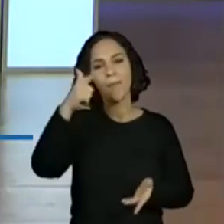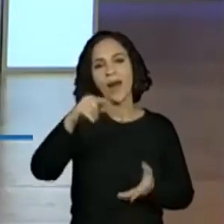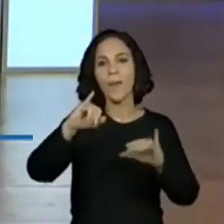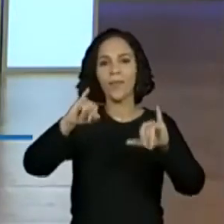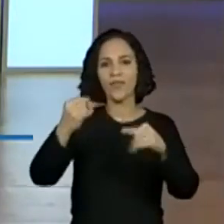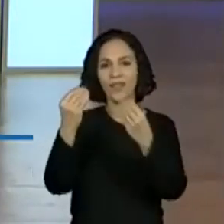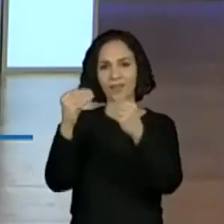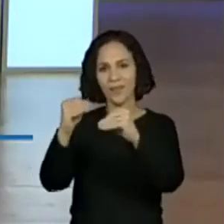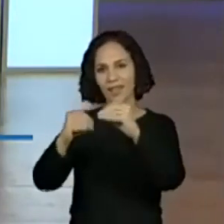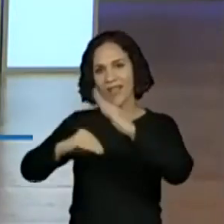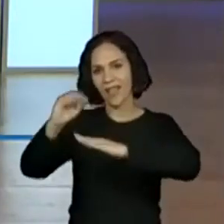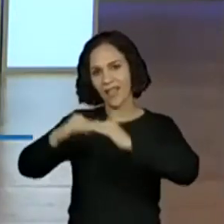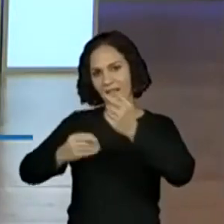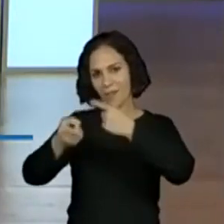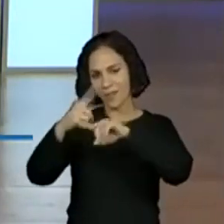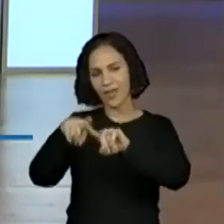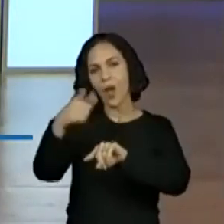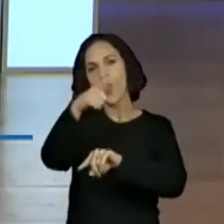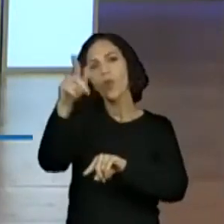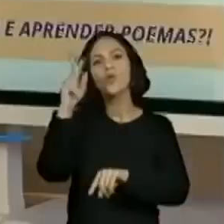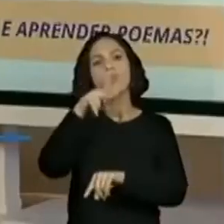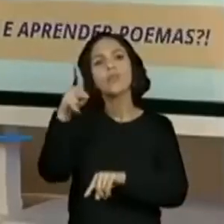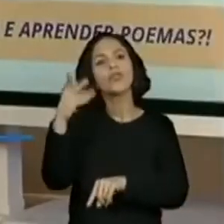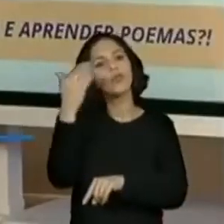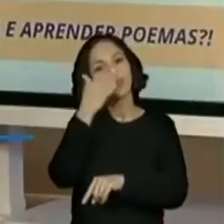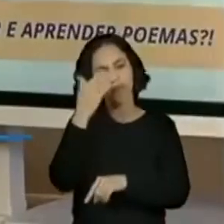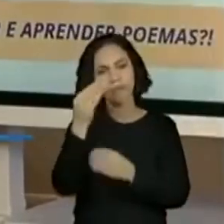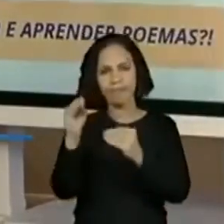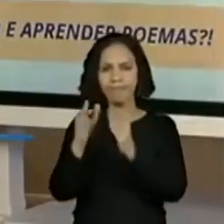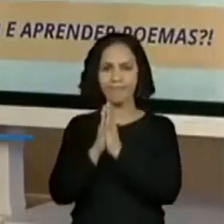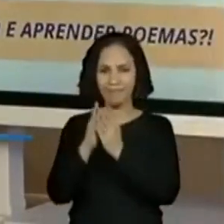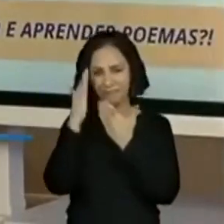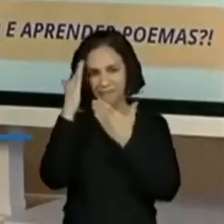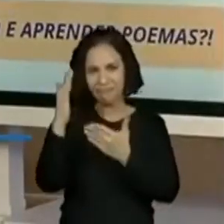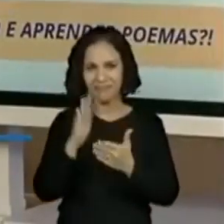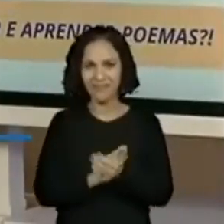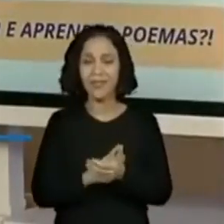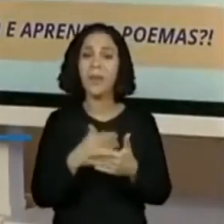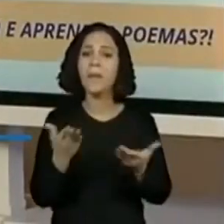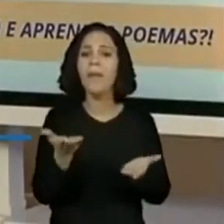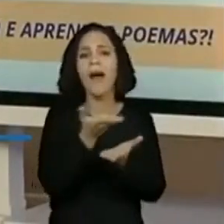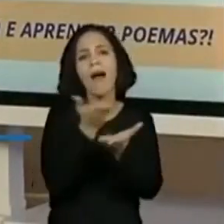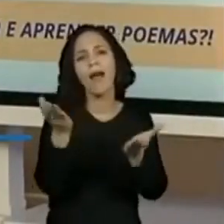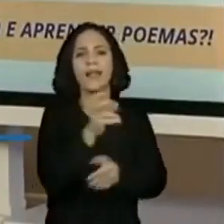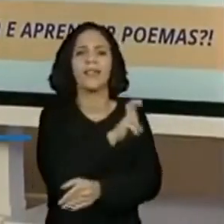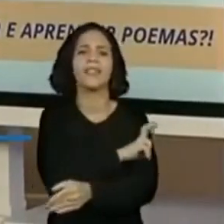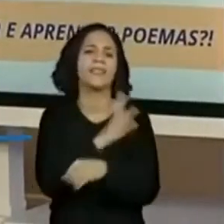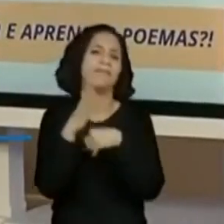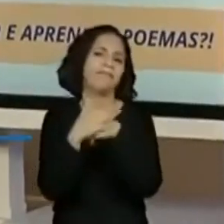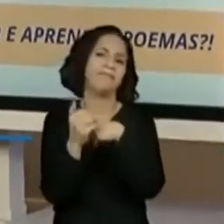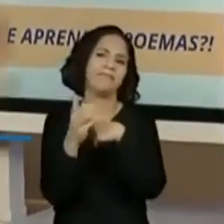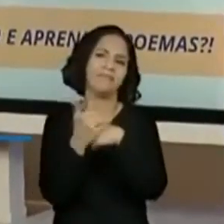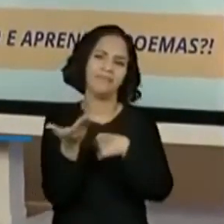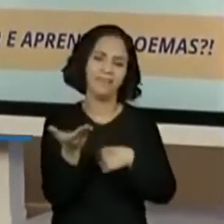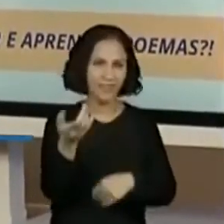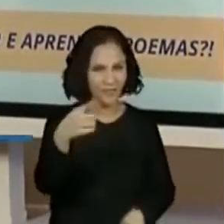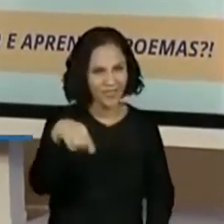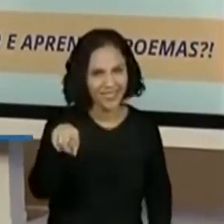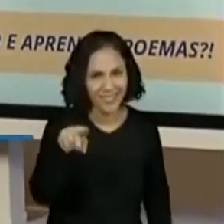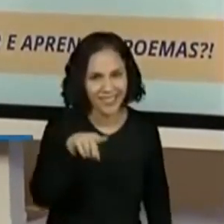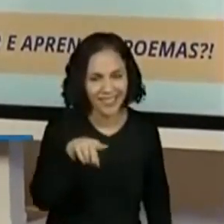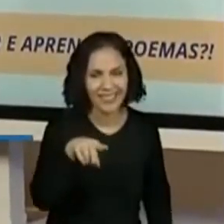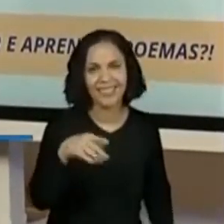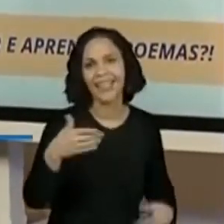para os colegas. Muito obrigada! Mas, minha amada galerinha do quinto ano, vocês que são